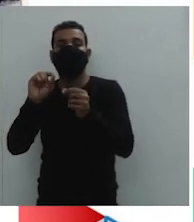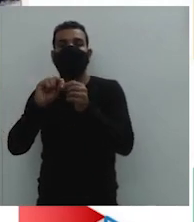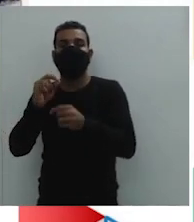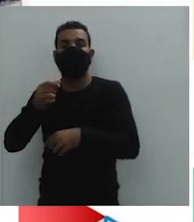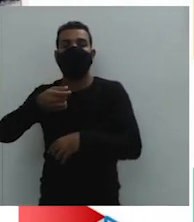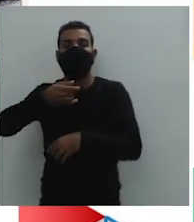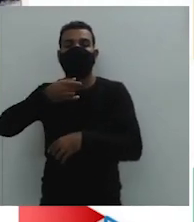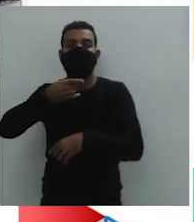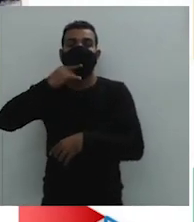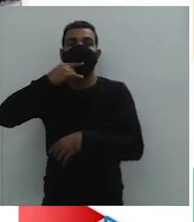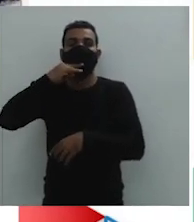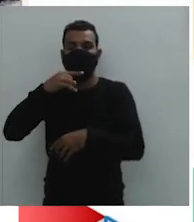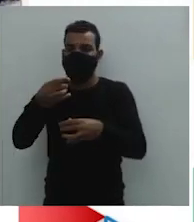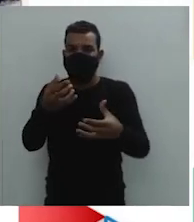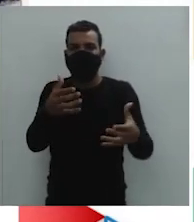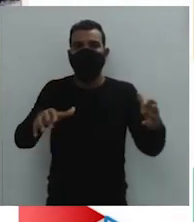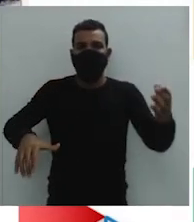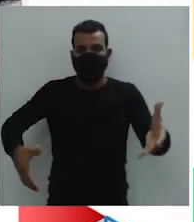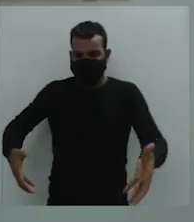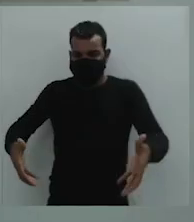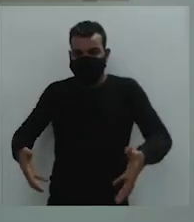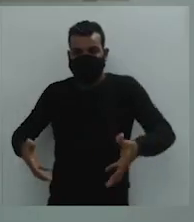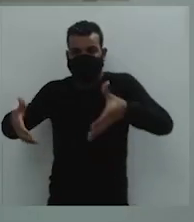outros escravos, certo?